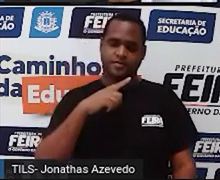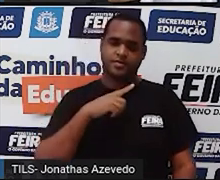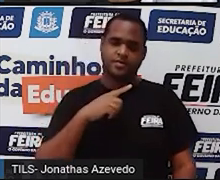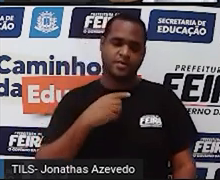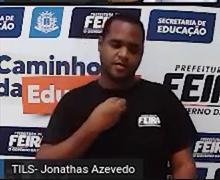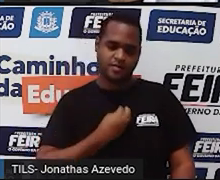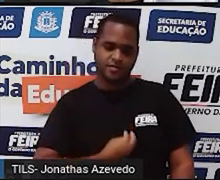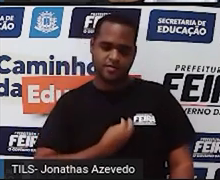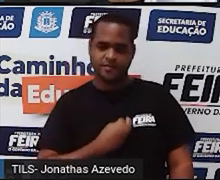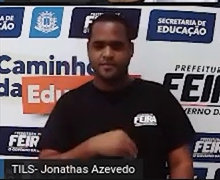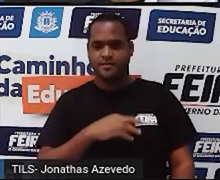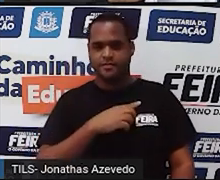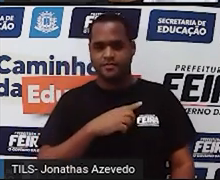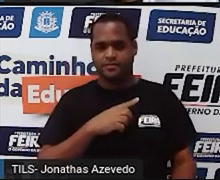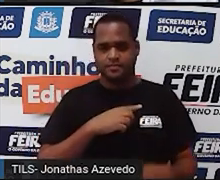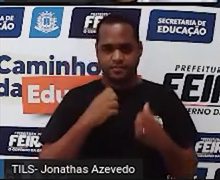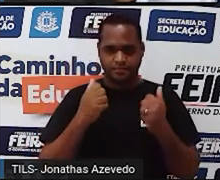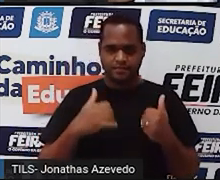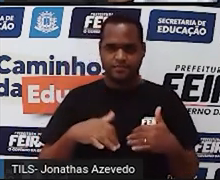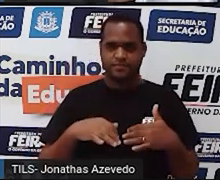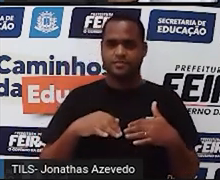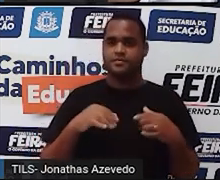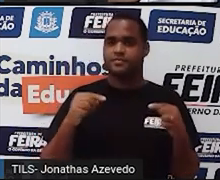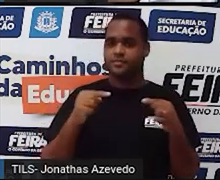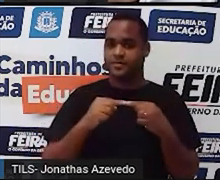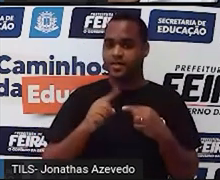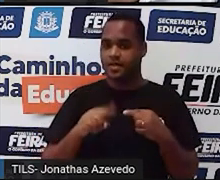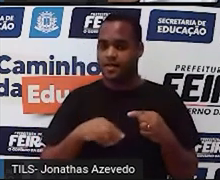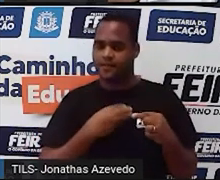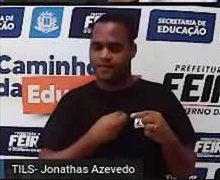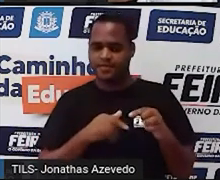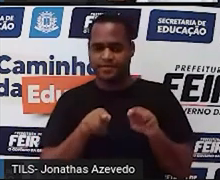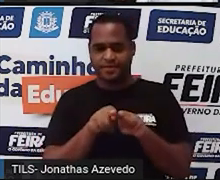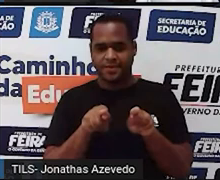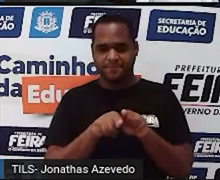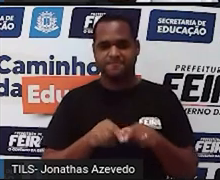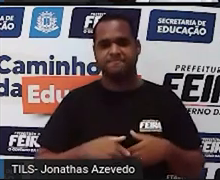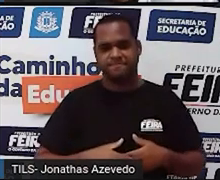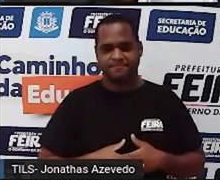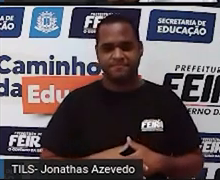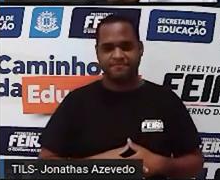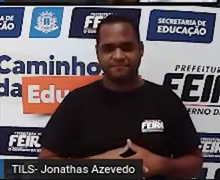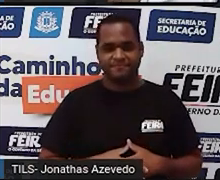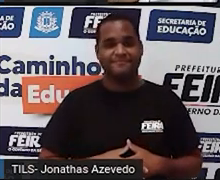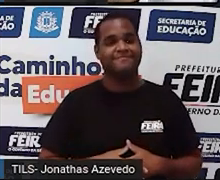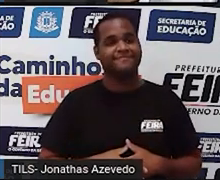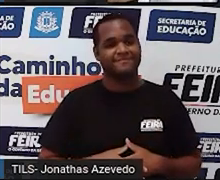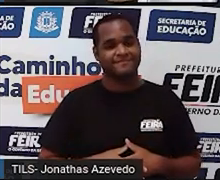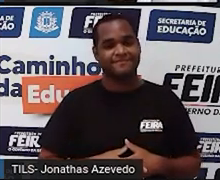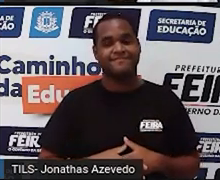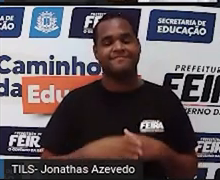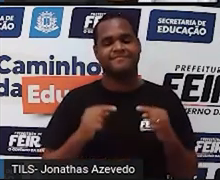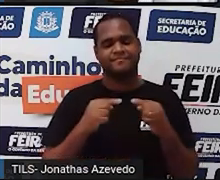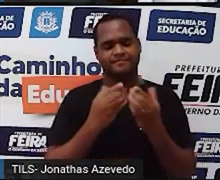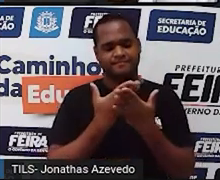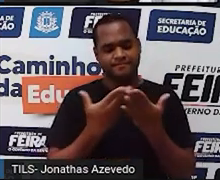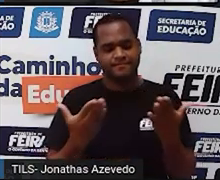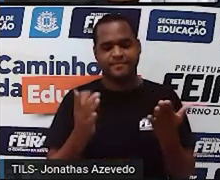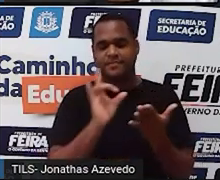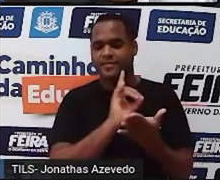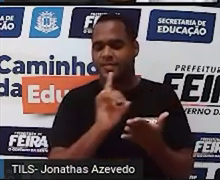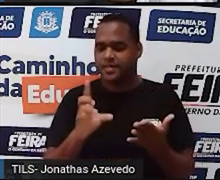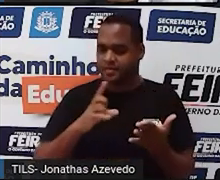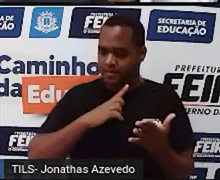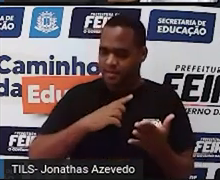da história de Diofanto também. Tá? E é isso aí. Espero que você